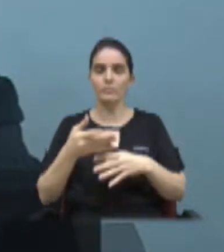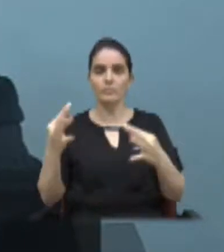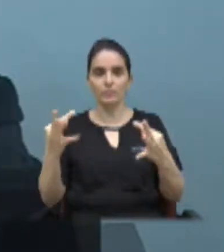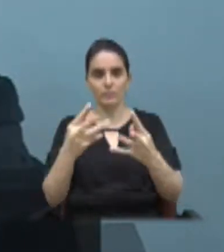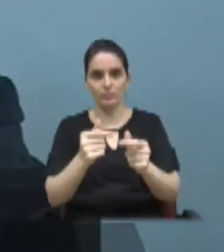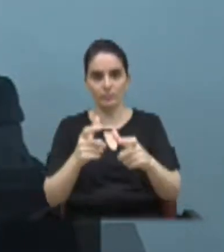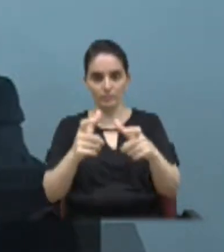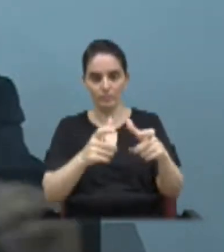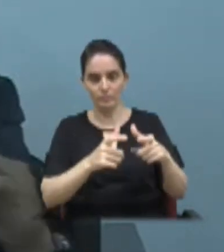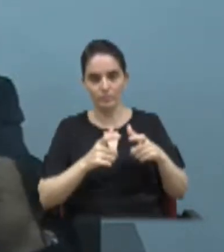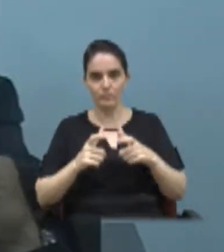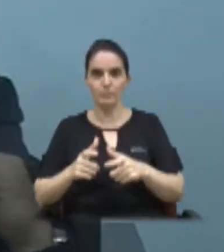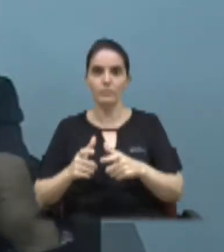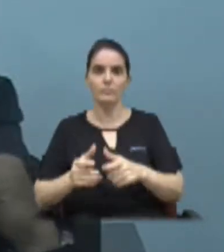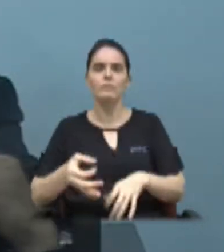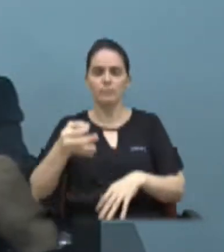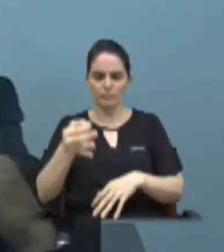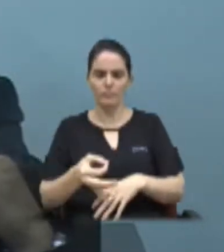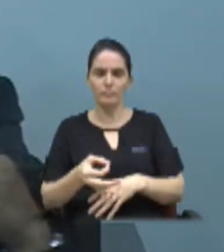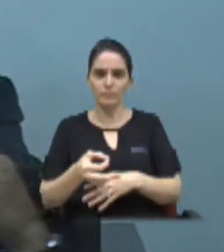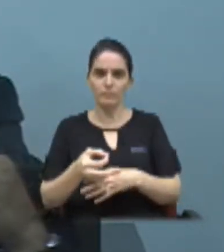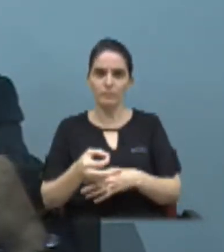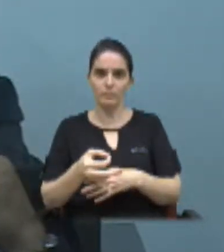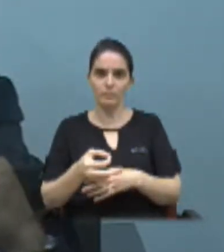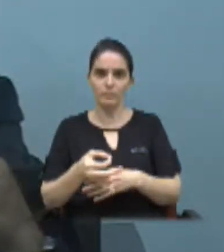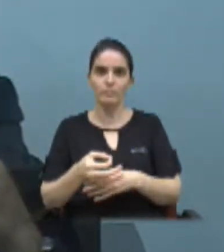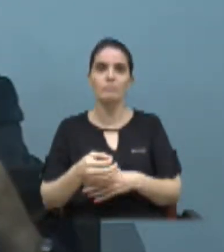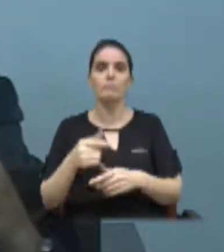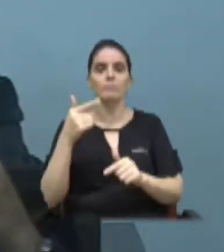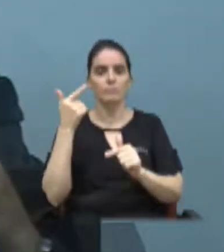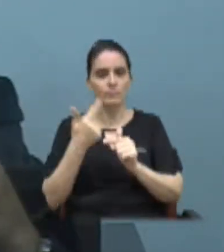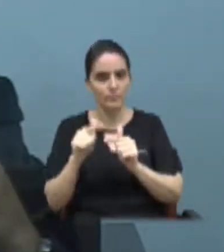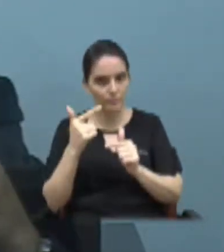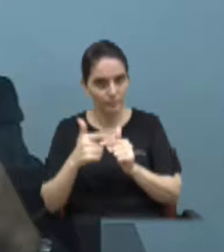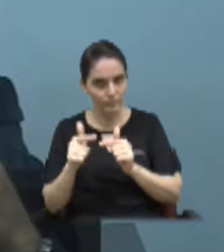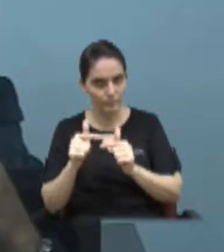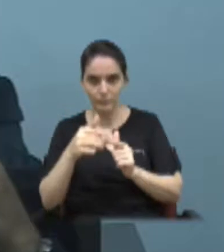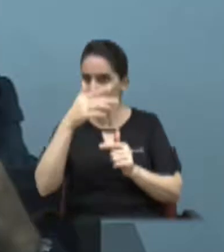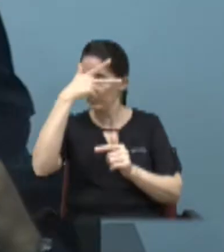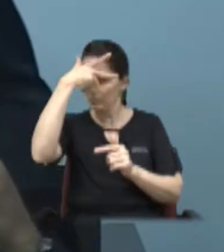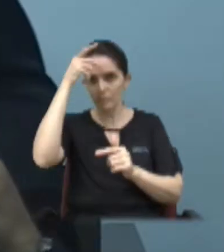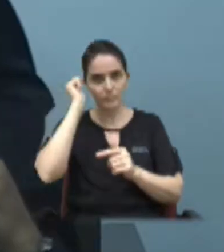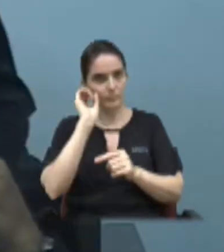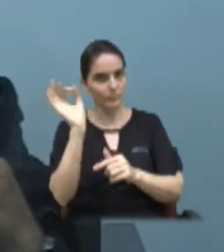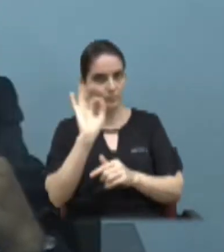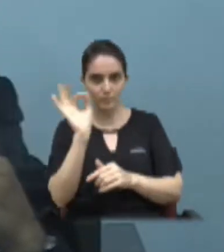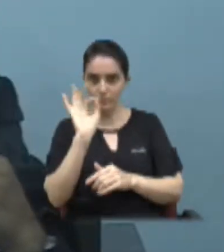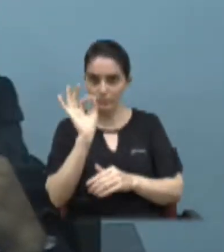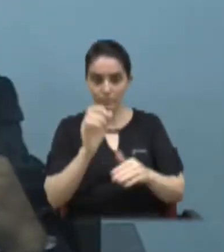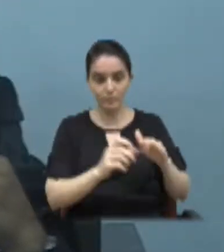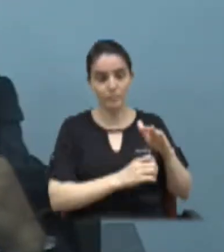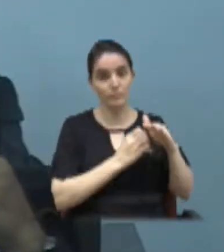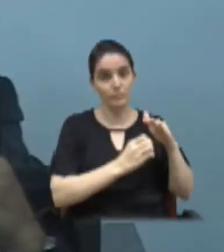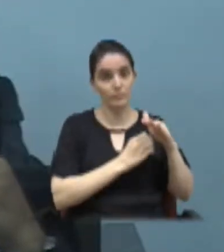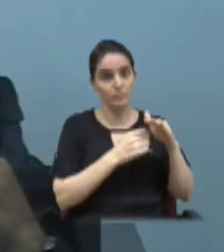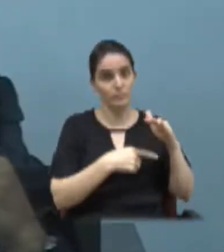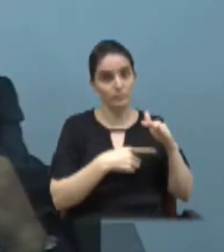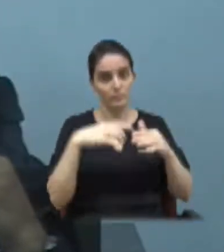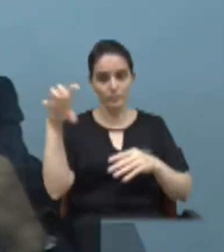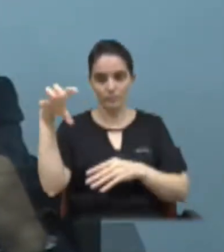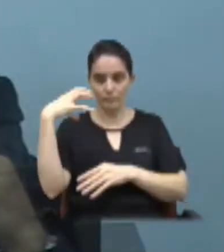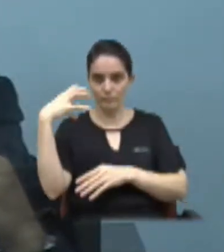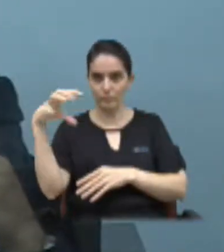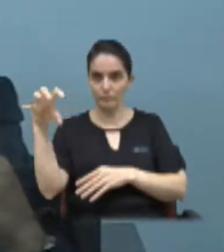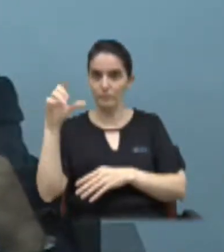é agir com correção nesse caso. Houve uma falha não da Prefeitura e sim da empresa gestora dos radares e